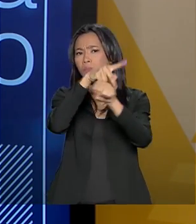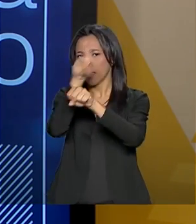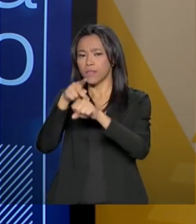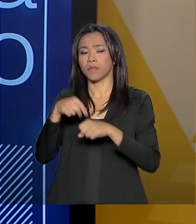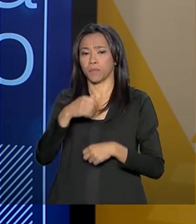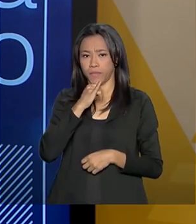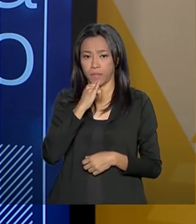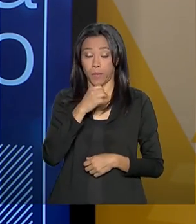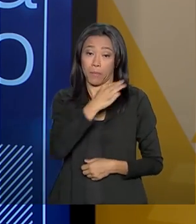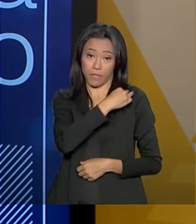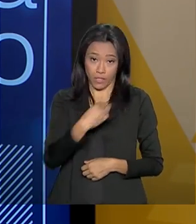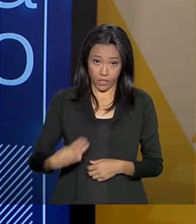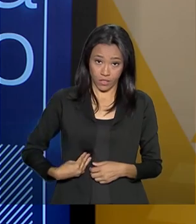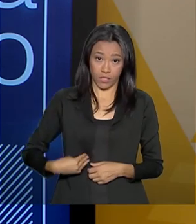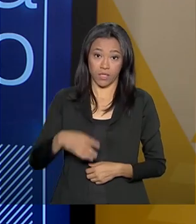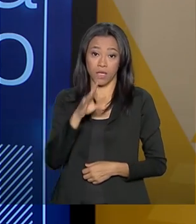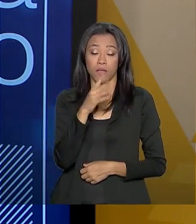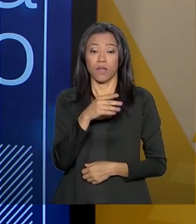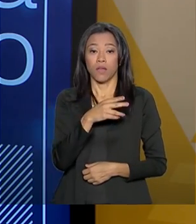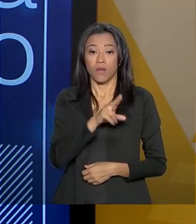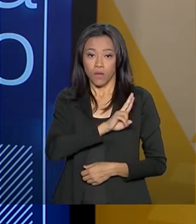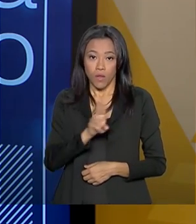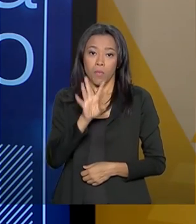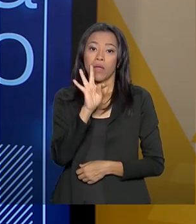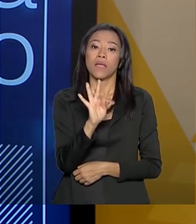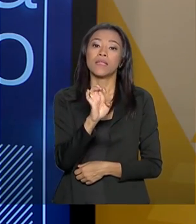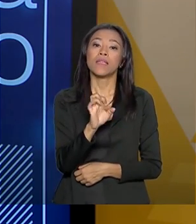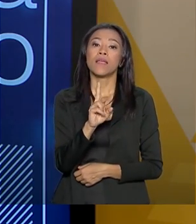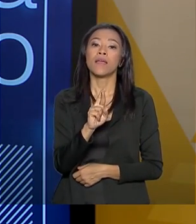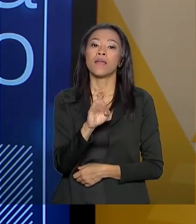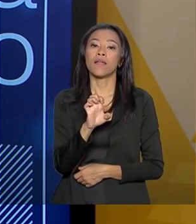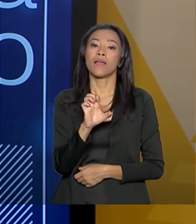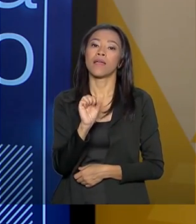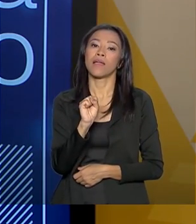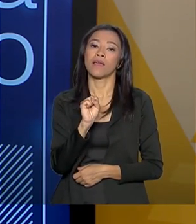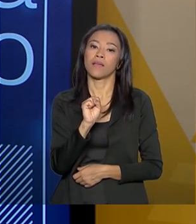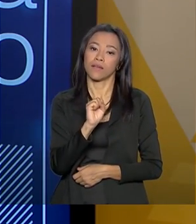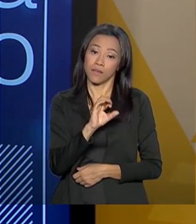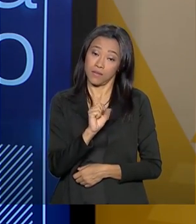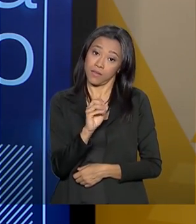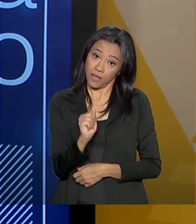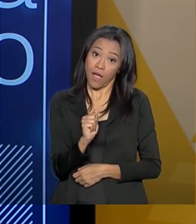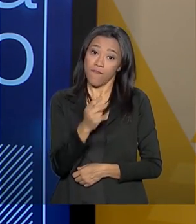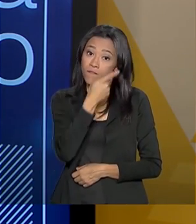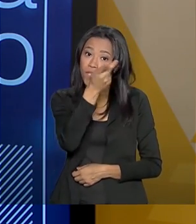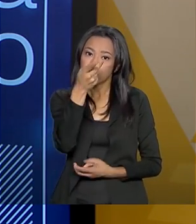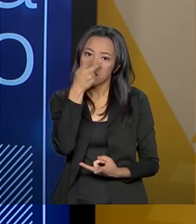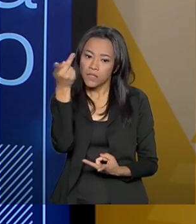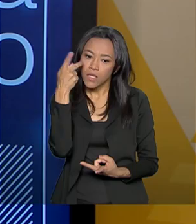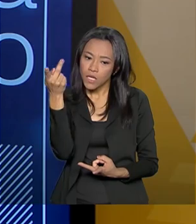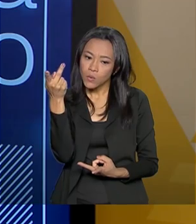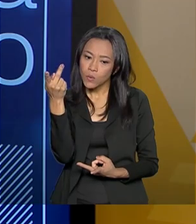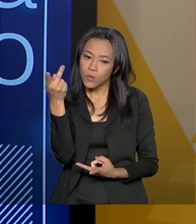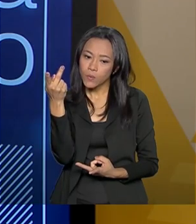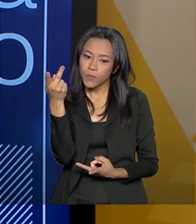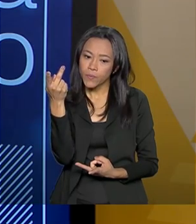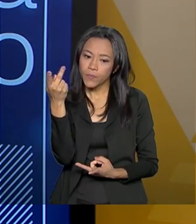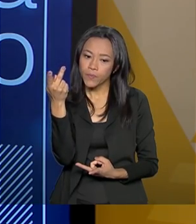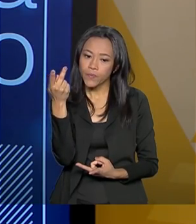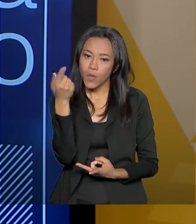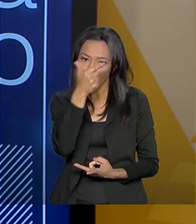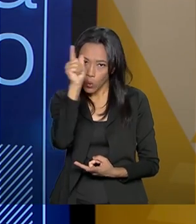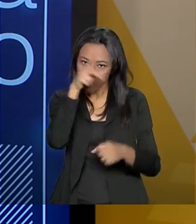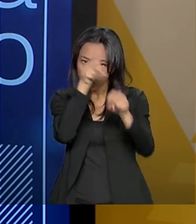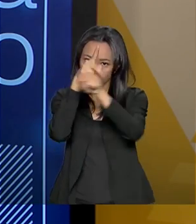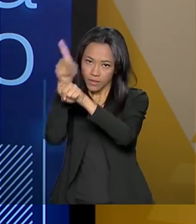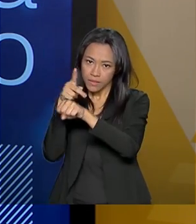Tereza Cristina, visitando há algumas semanas a Indonésia e o Vietnã, o que ela